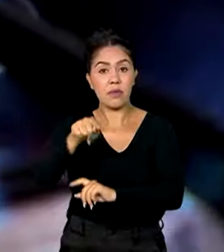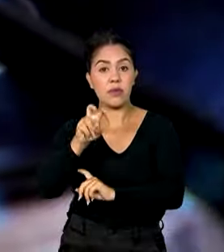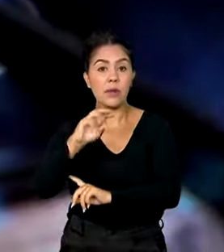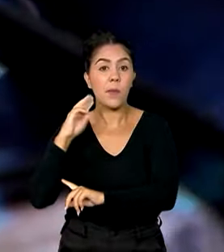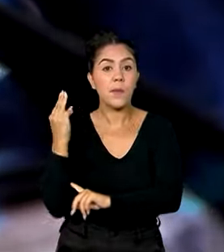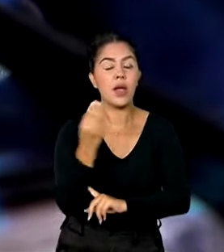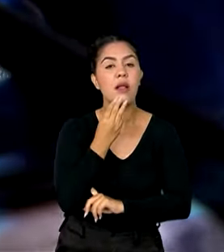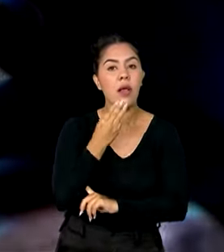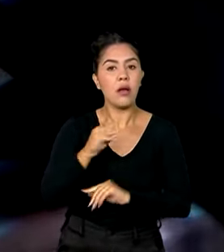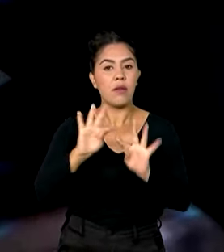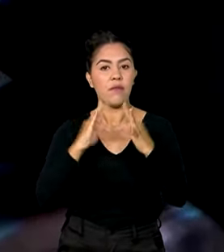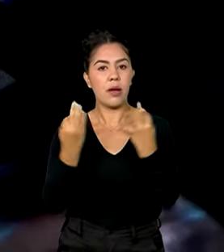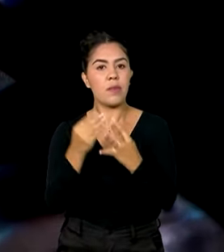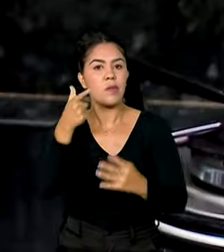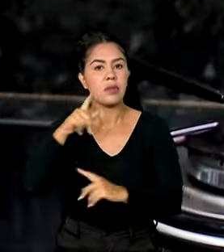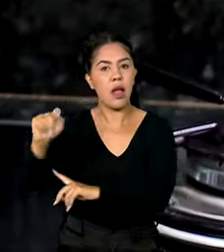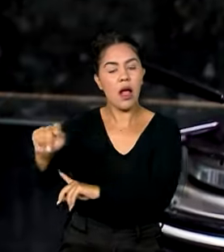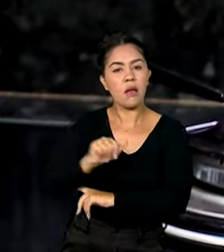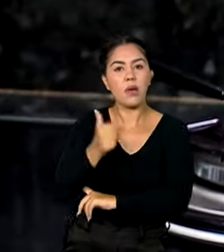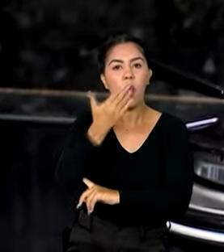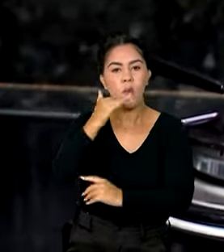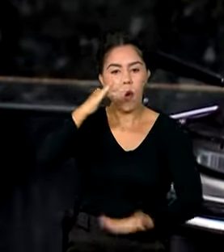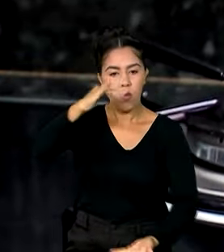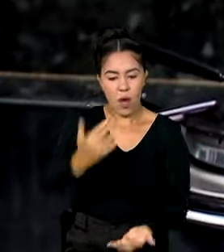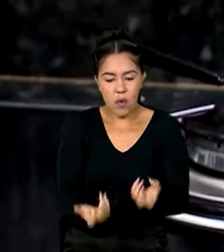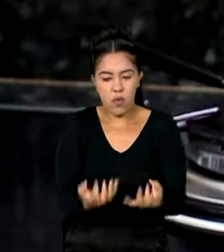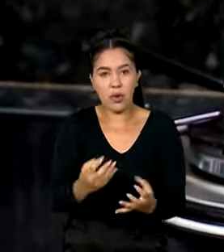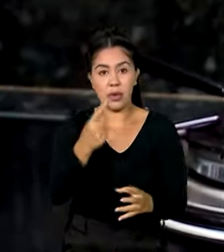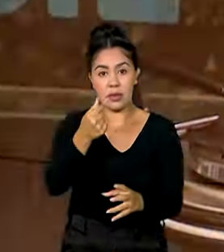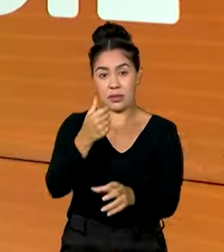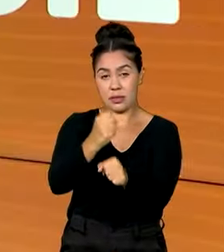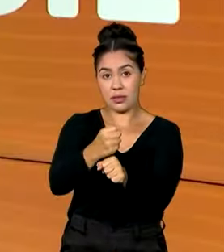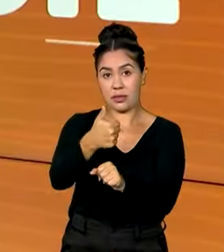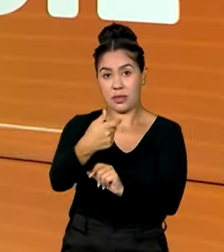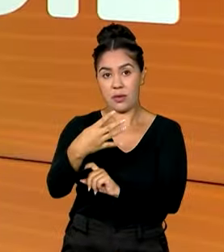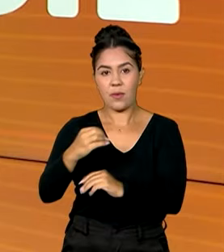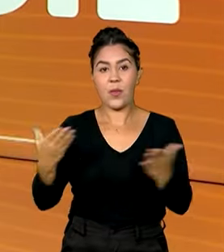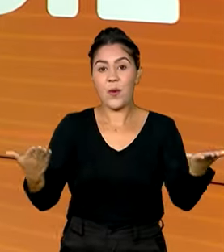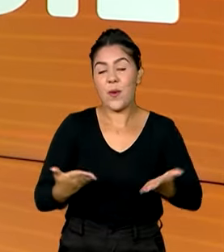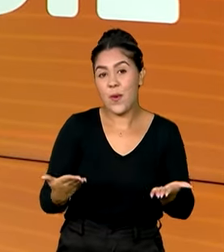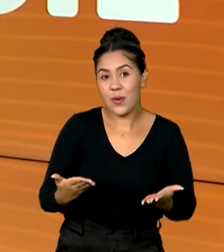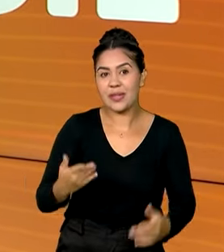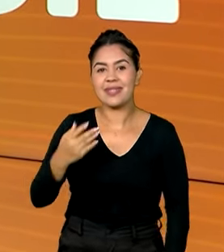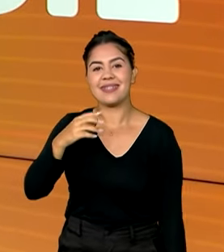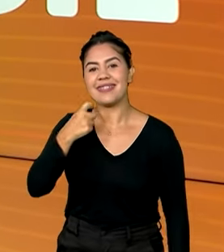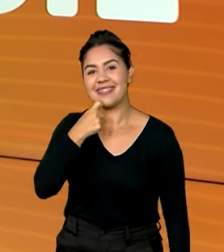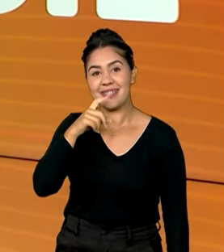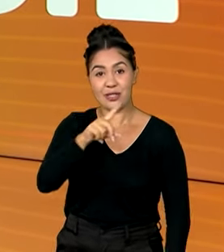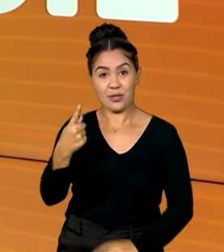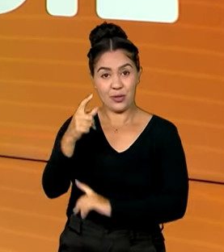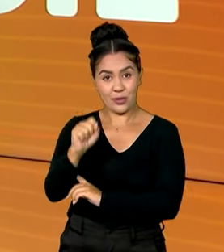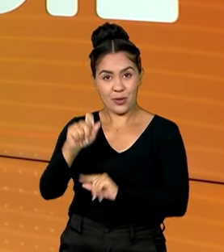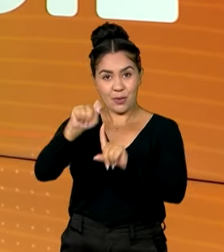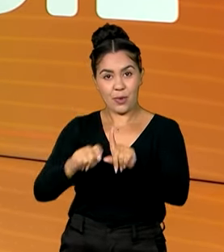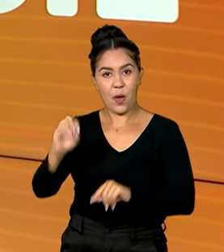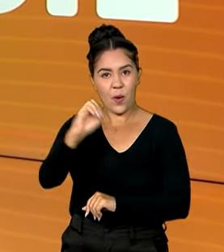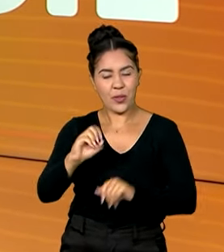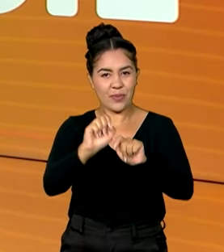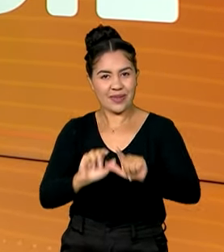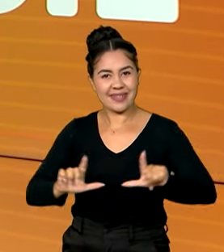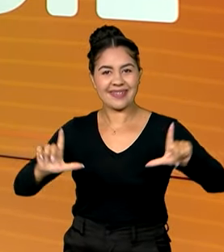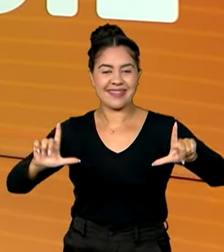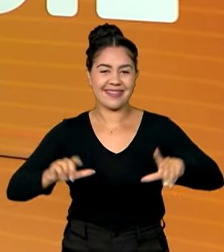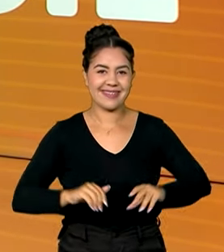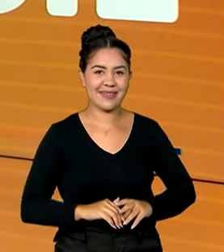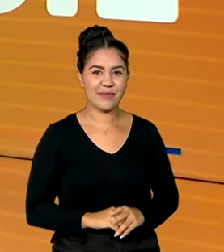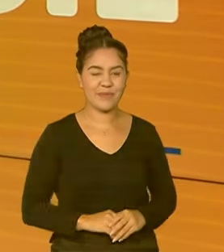famílias recebem o auxílio gás no valor de 104 reais. Hoje é sexta-feira, 18 de outubro. O Brasil em Dia começa